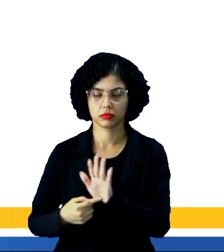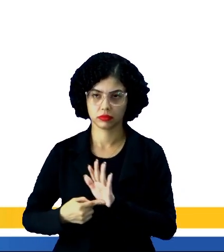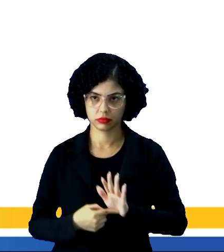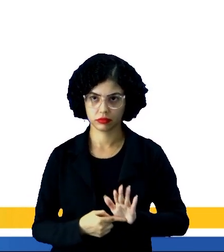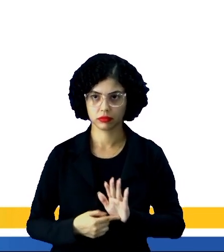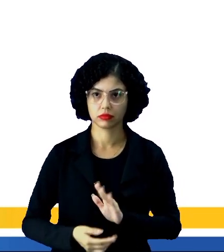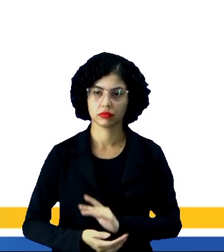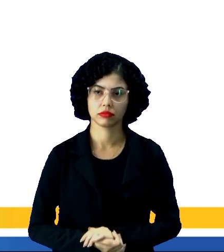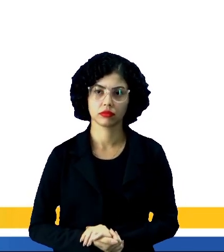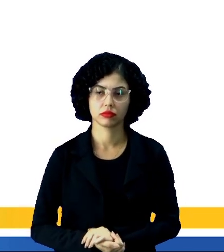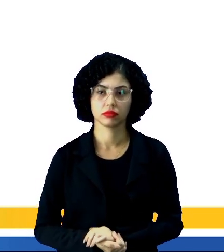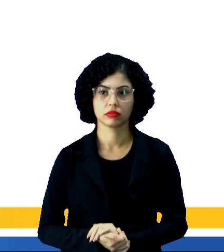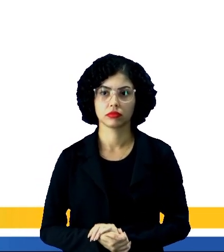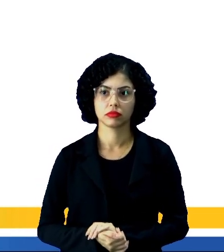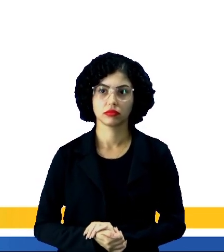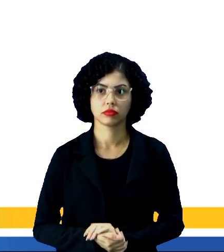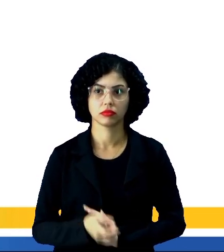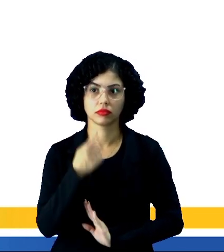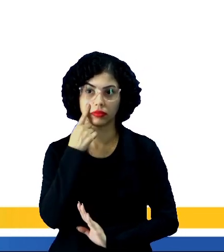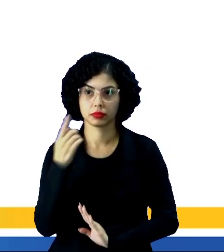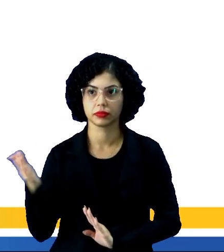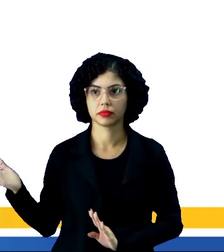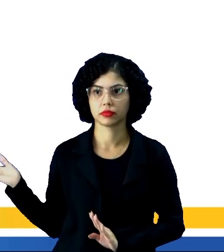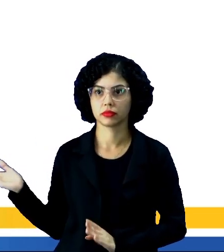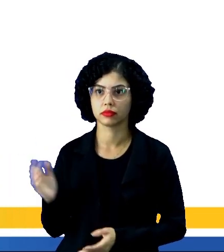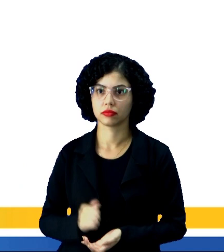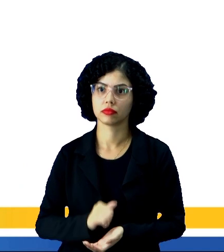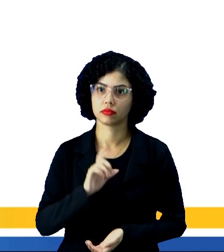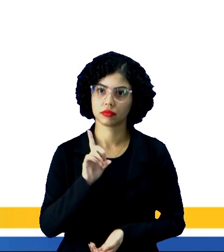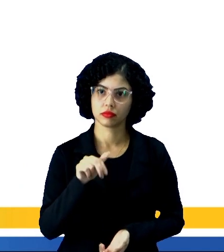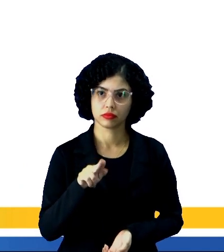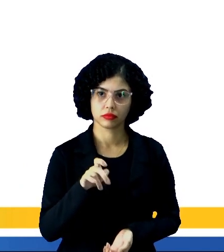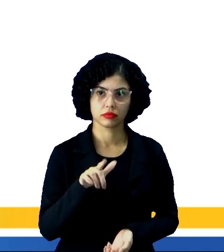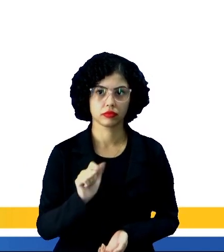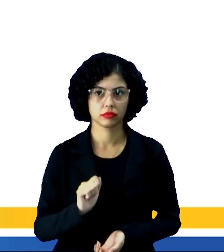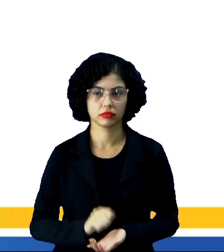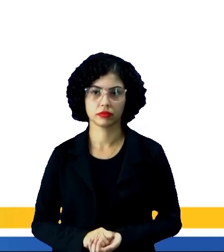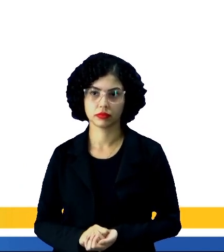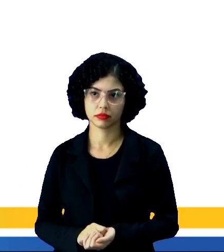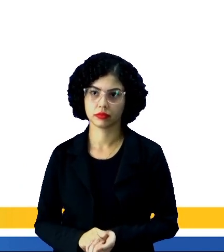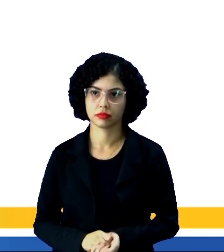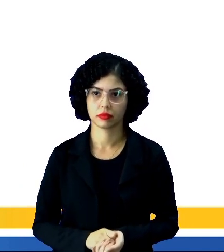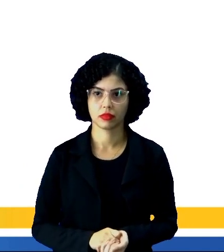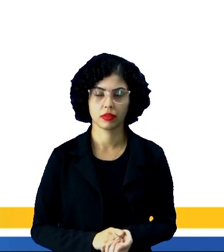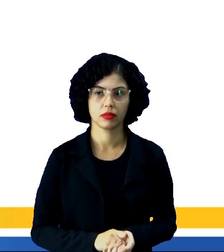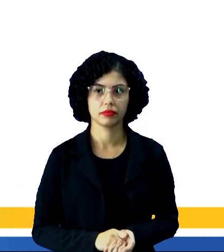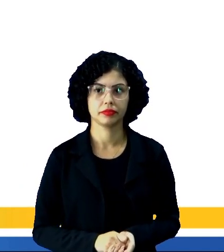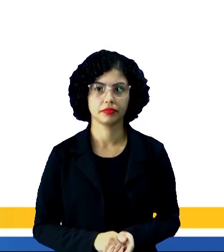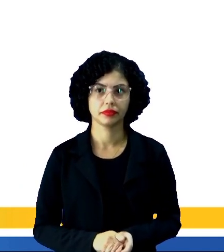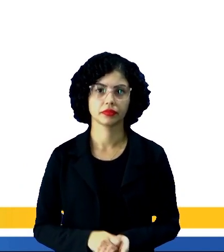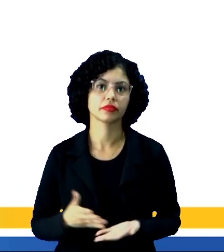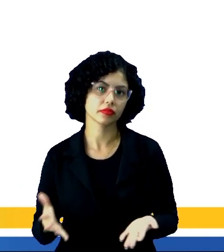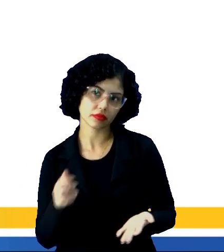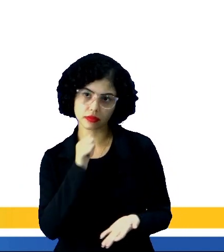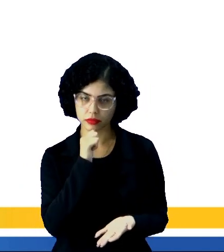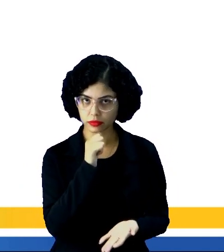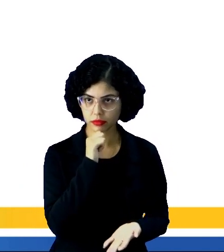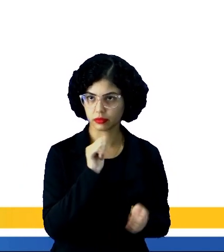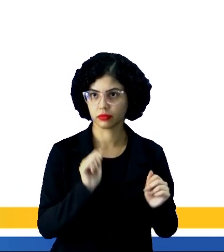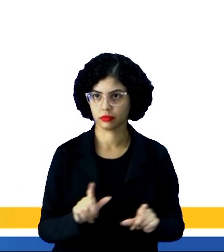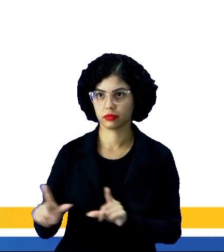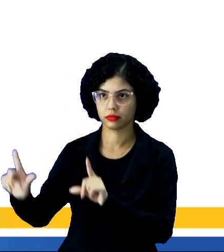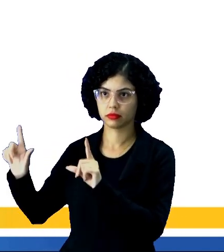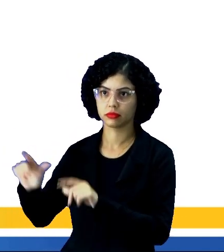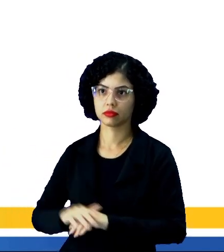assuntos que serão apresentados. Olha aí, gente, eu repeti o título da notícia que a gente leu aí na tela de